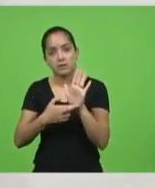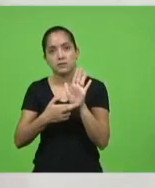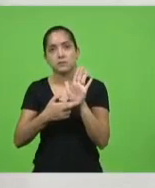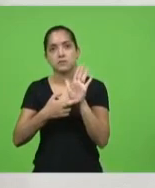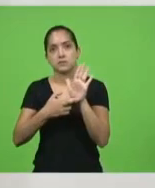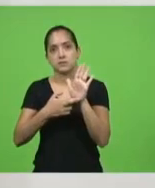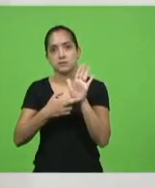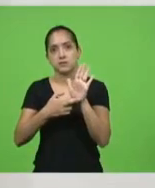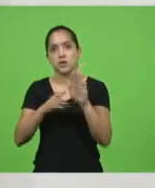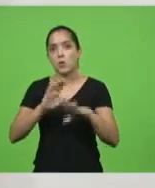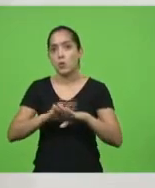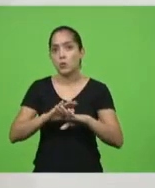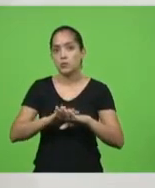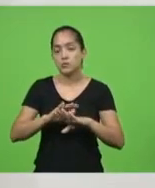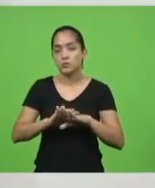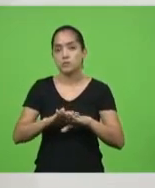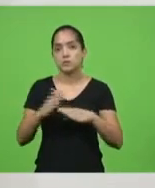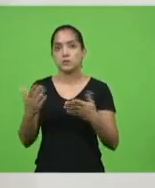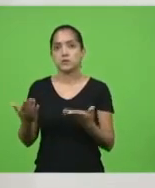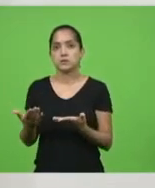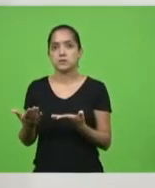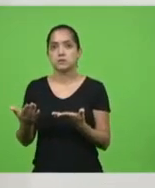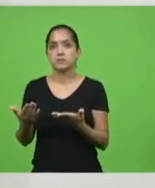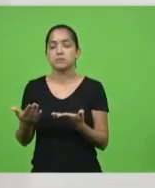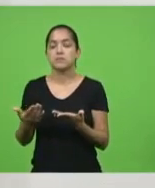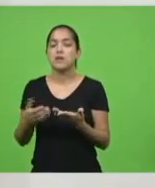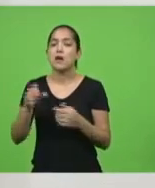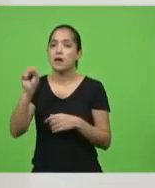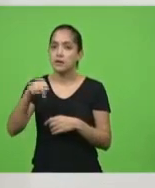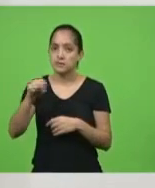condutas, aí sim.